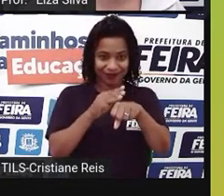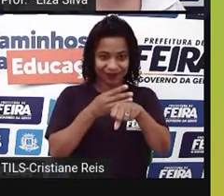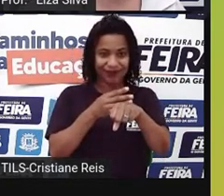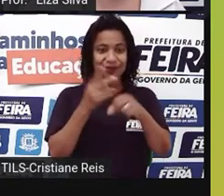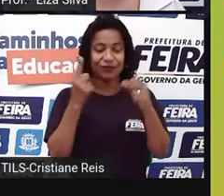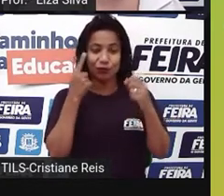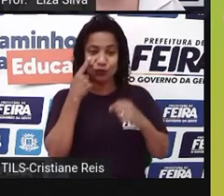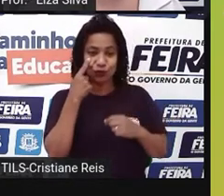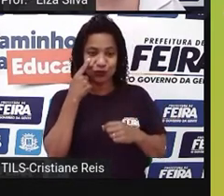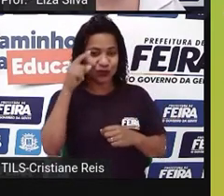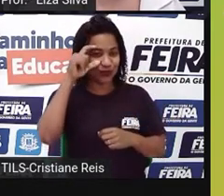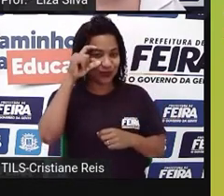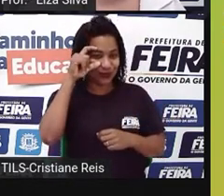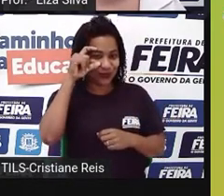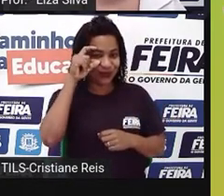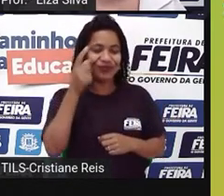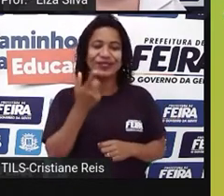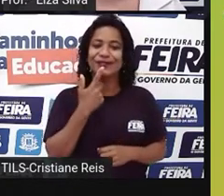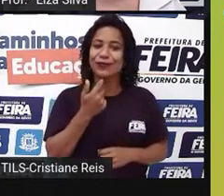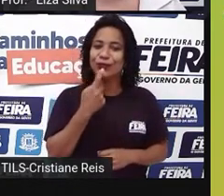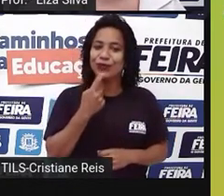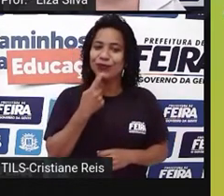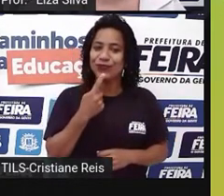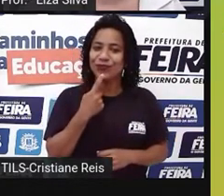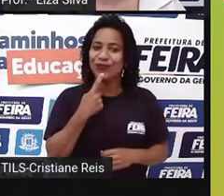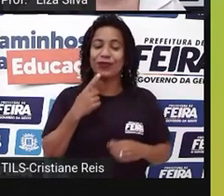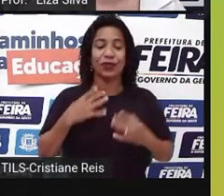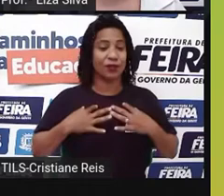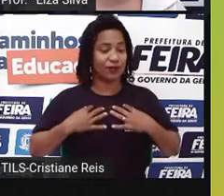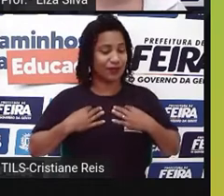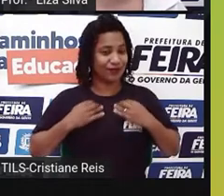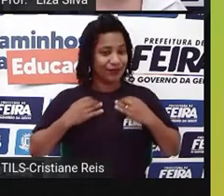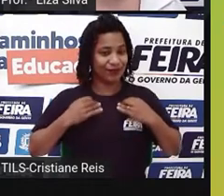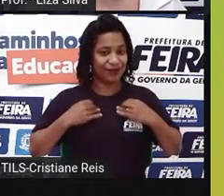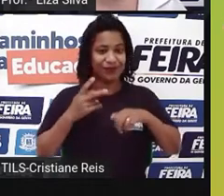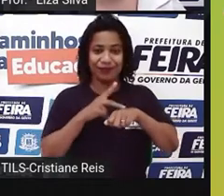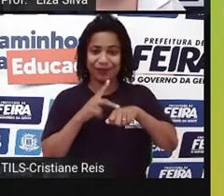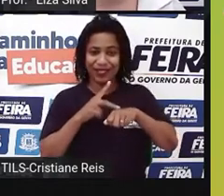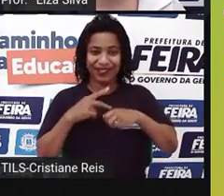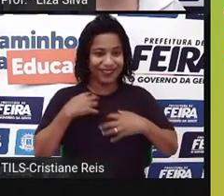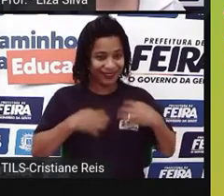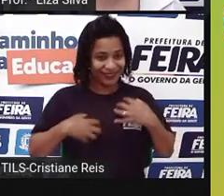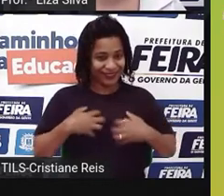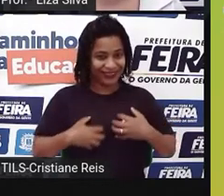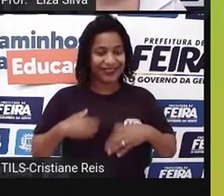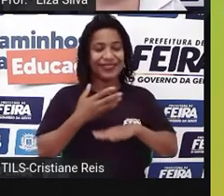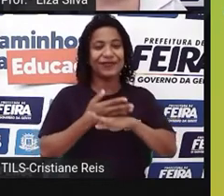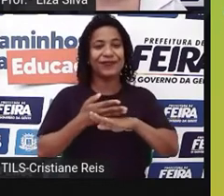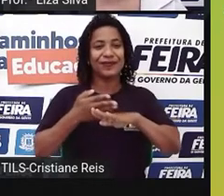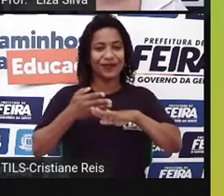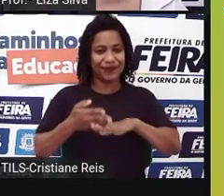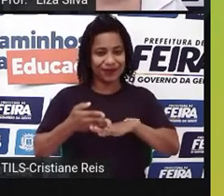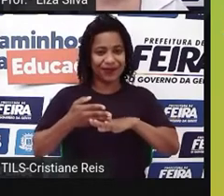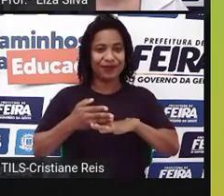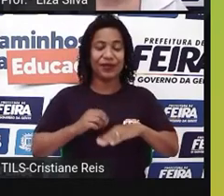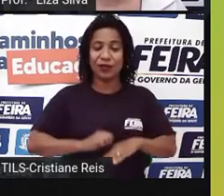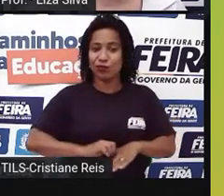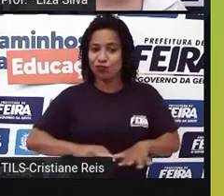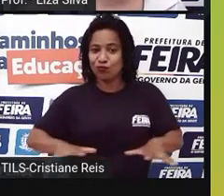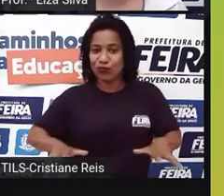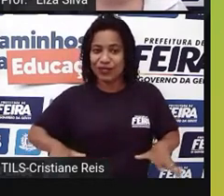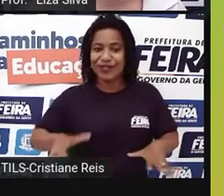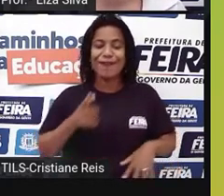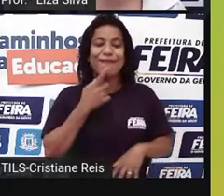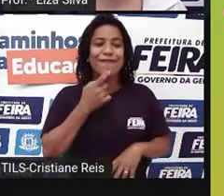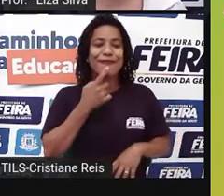óculos com haste vermelha. Hoje estou vestindo uma blusa preta com detalhes brancos, uma saia vermelha,